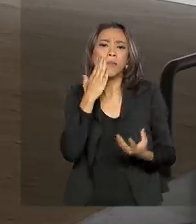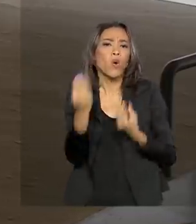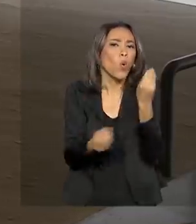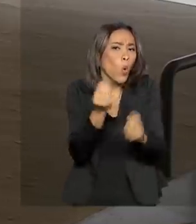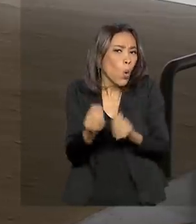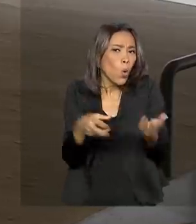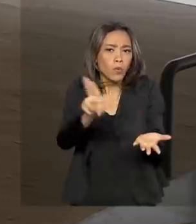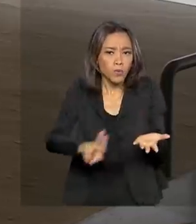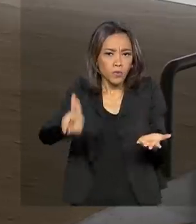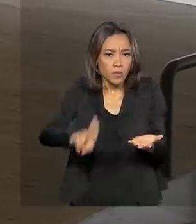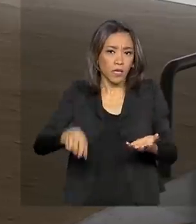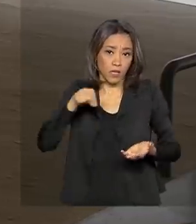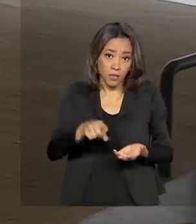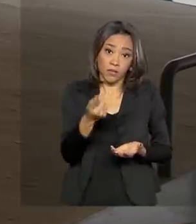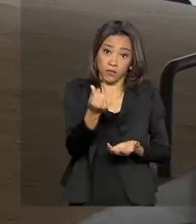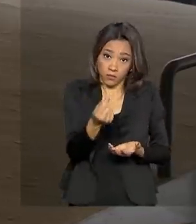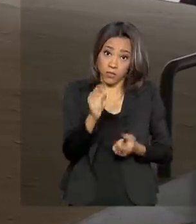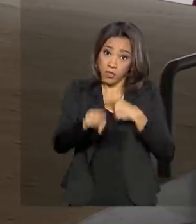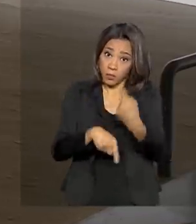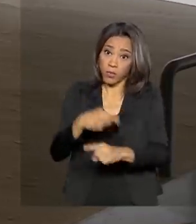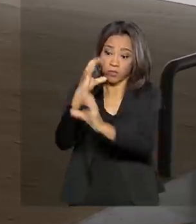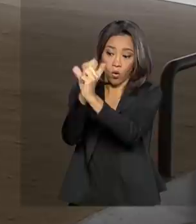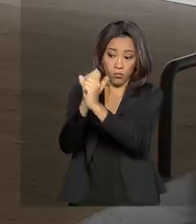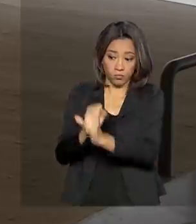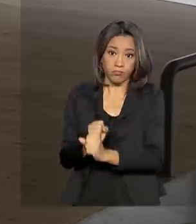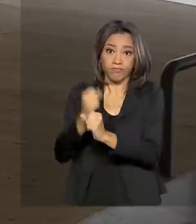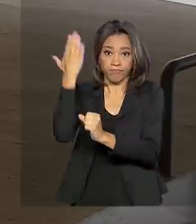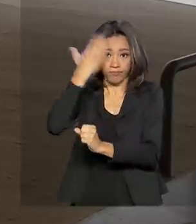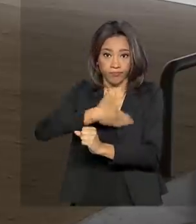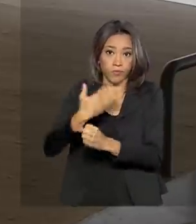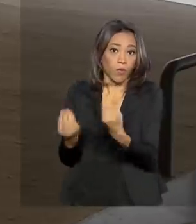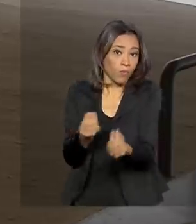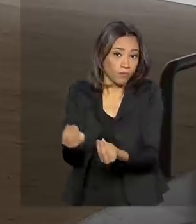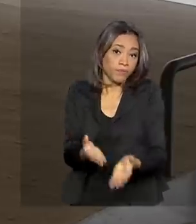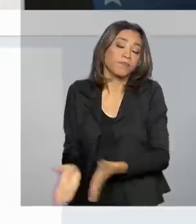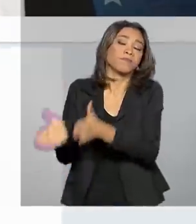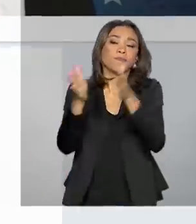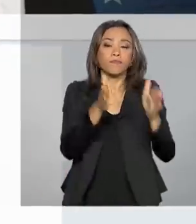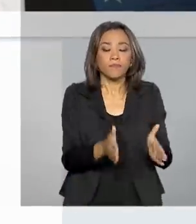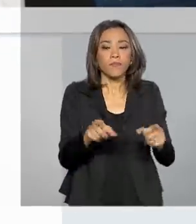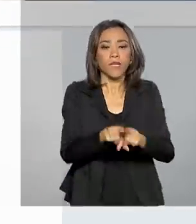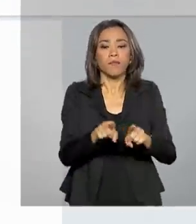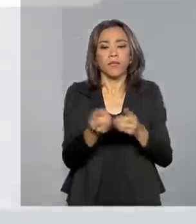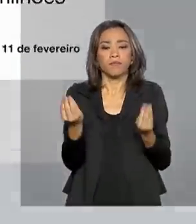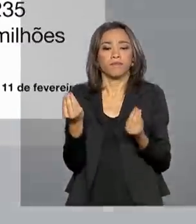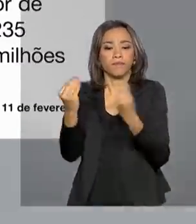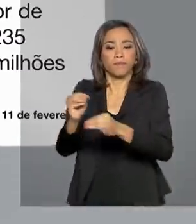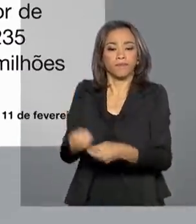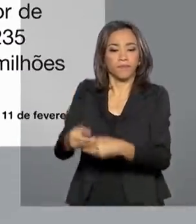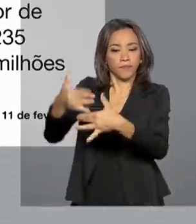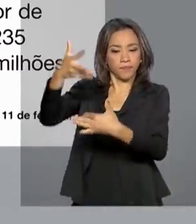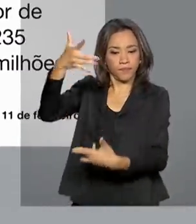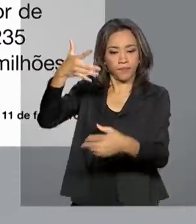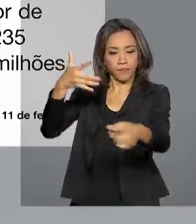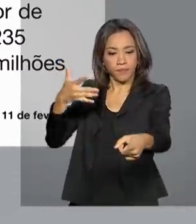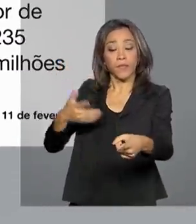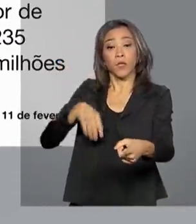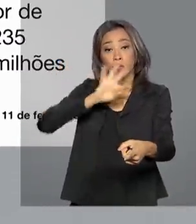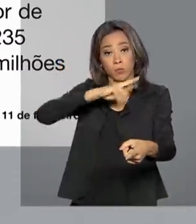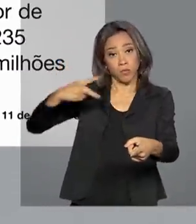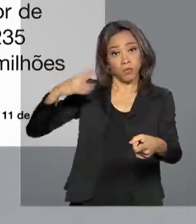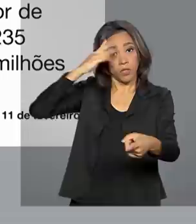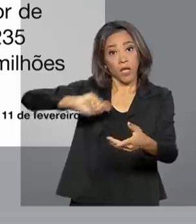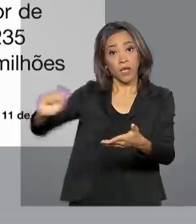também a prestação de contas. E pelas redes sociais, o presidente Jair Bolsonaro divulgou a assinatura de um acordo entre